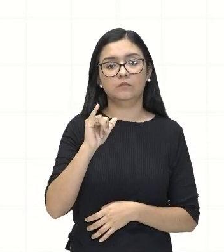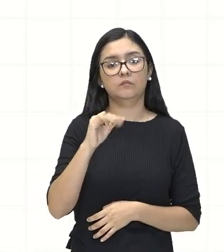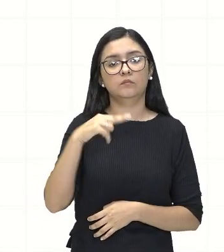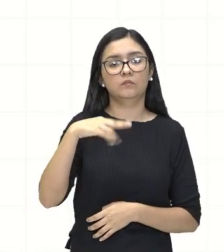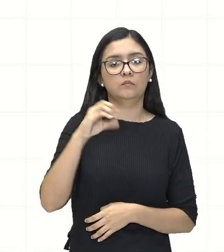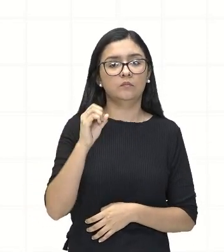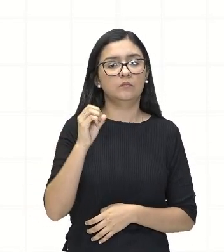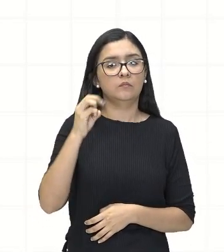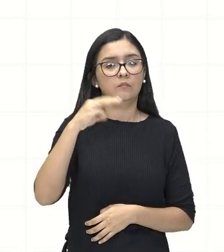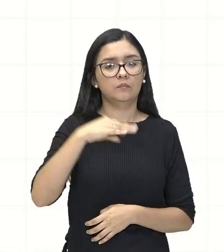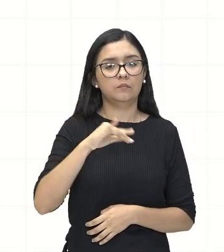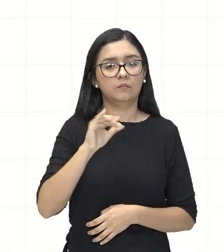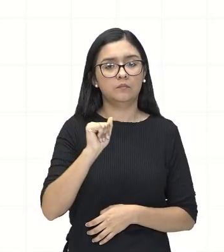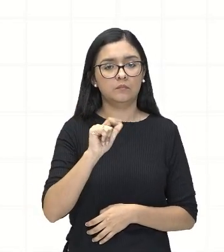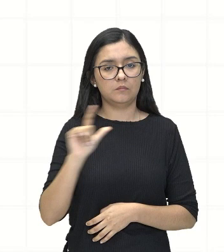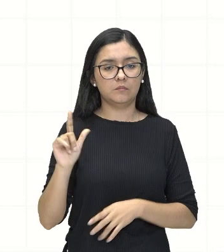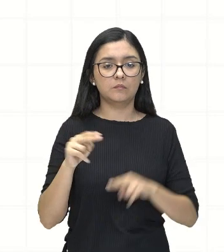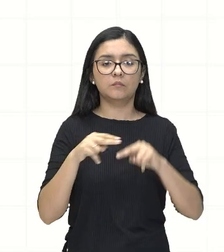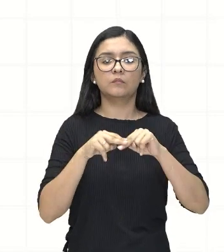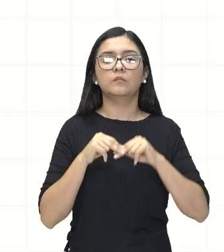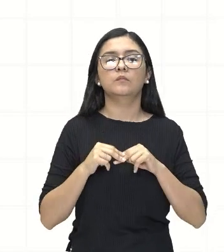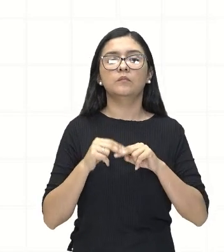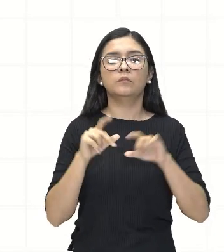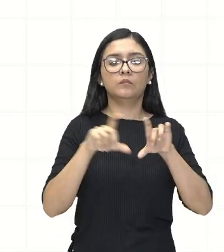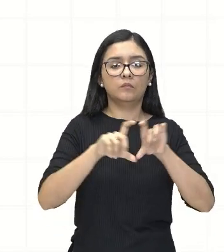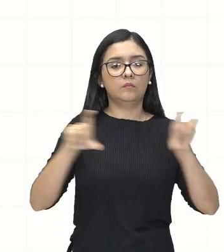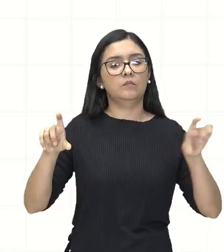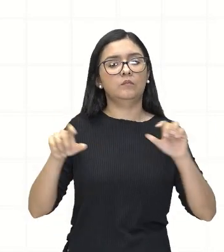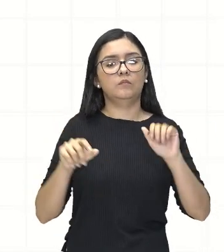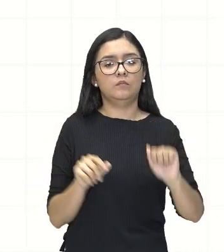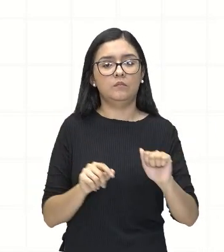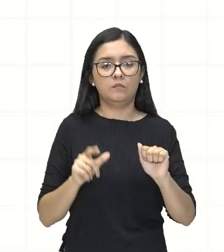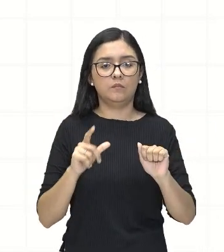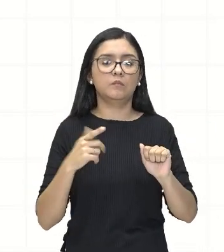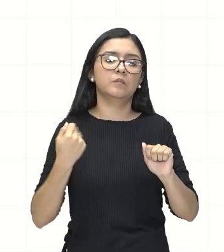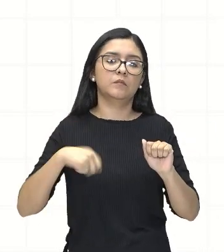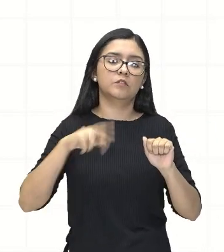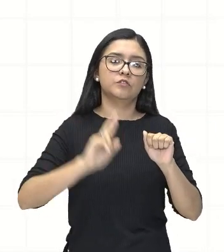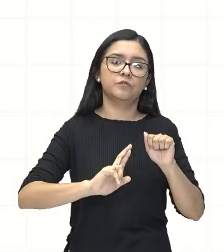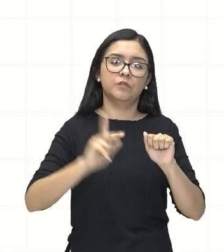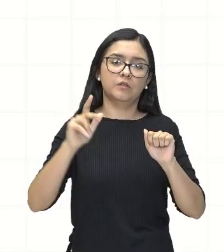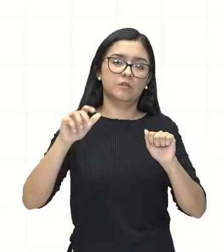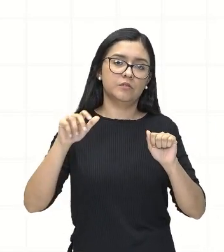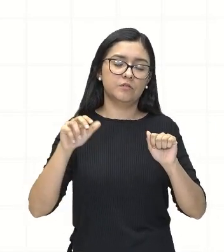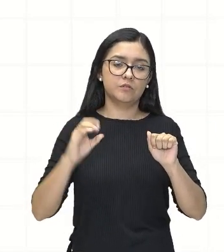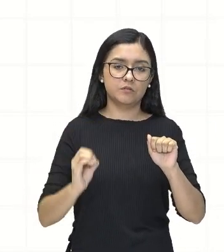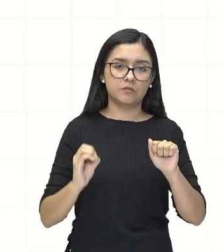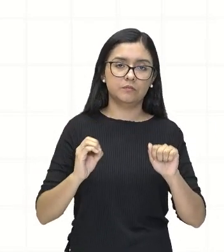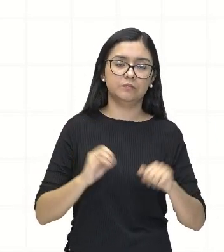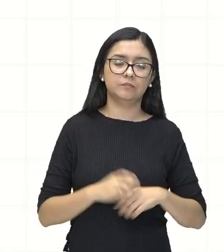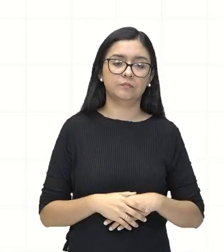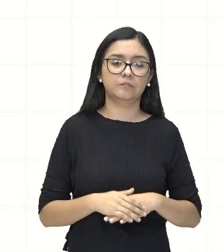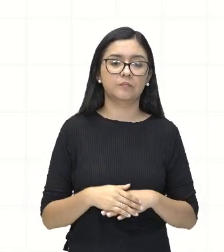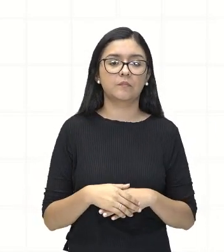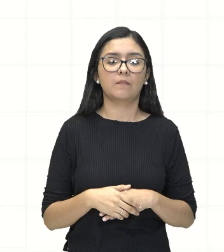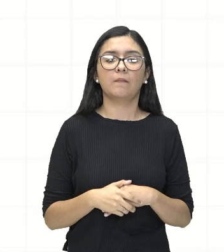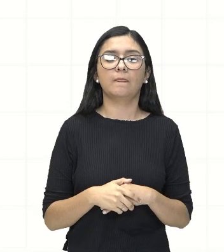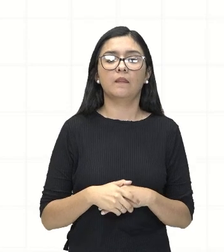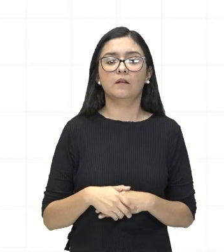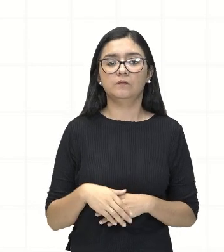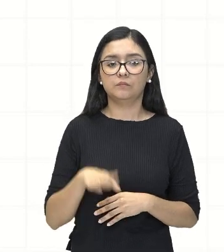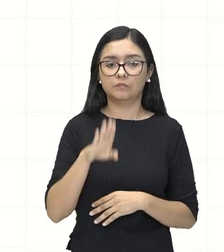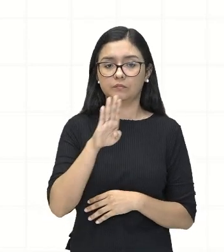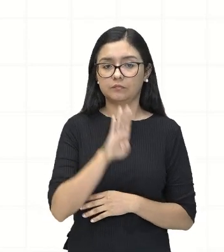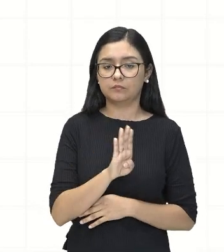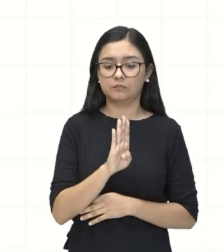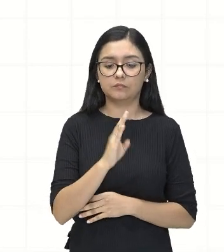Então, por isso que o A, tá, tem que ser diferente de zero. O B e o